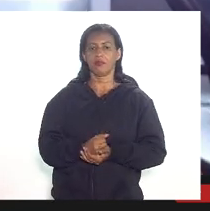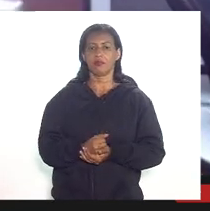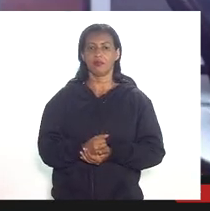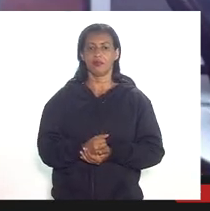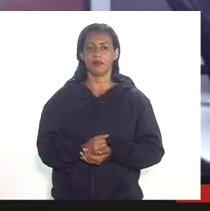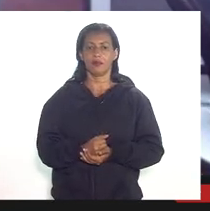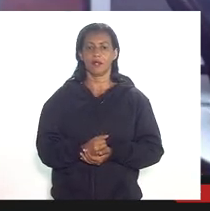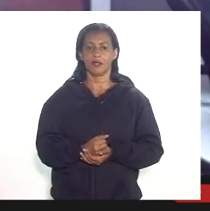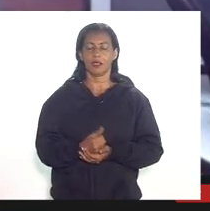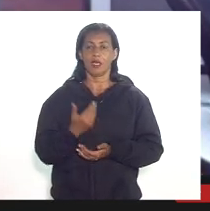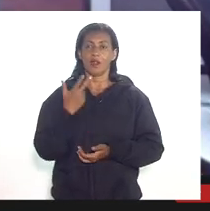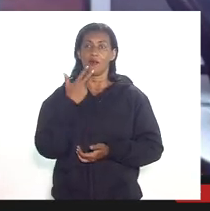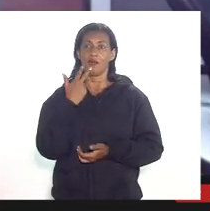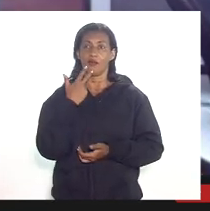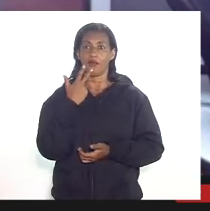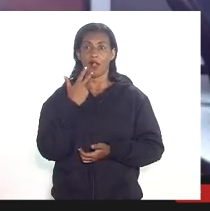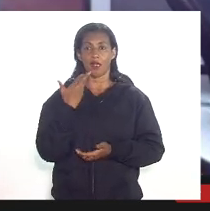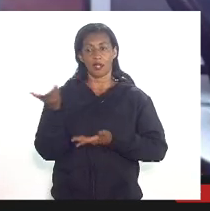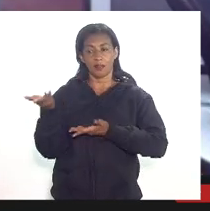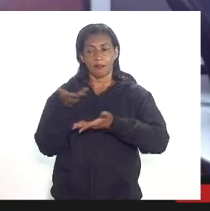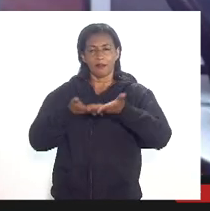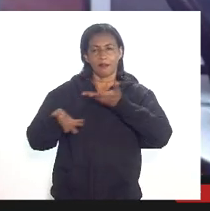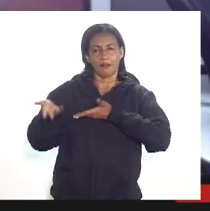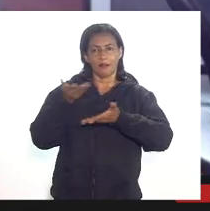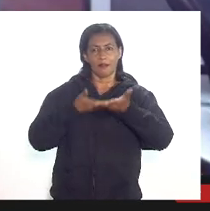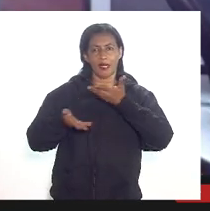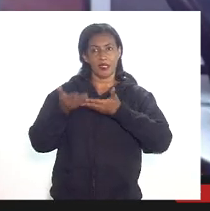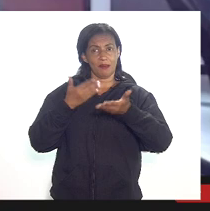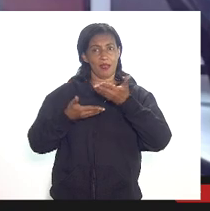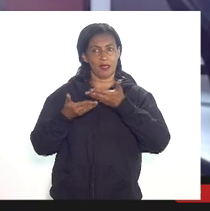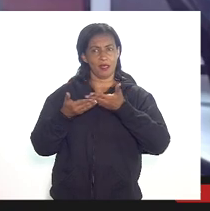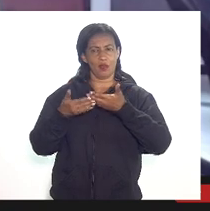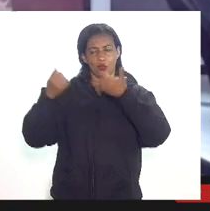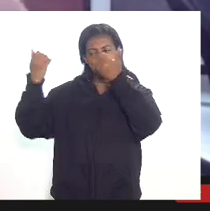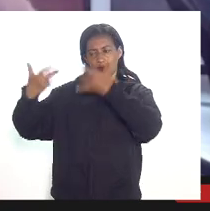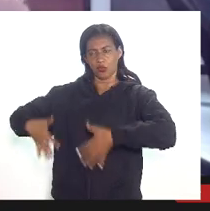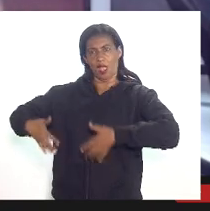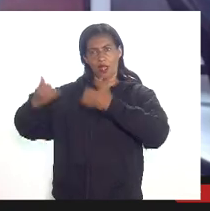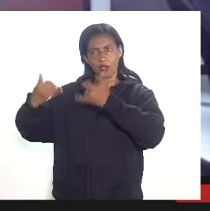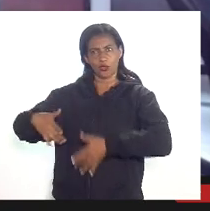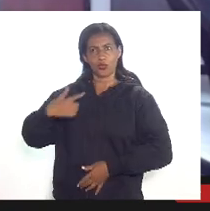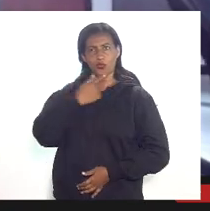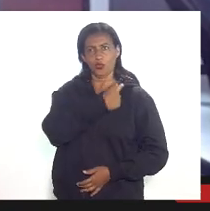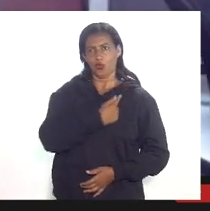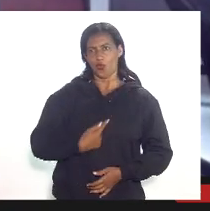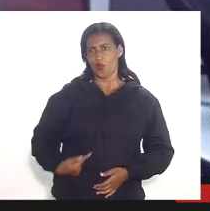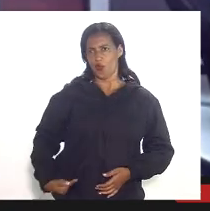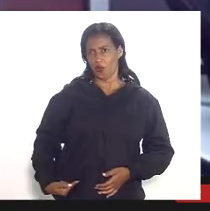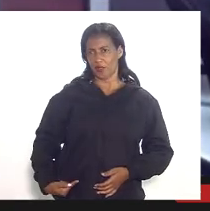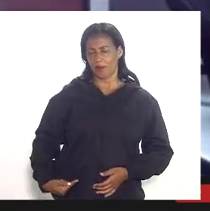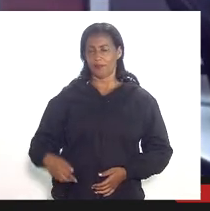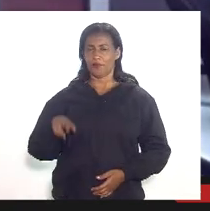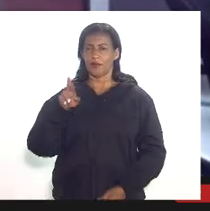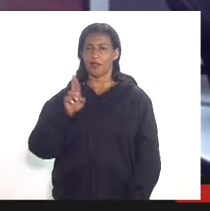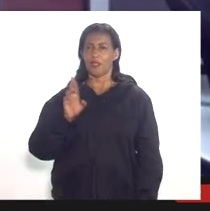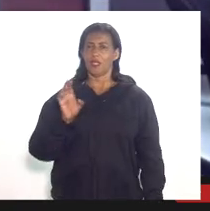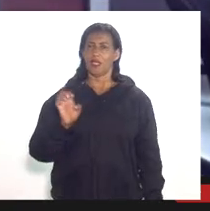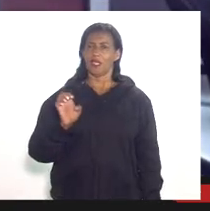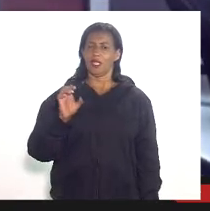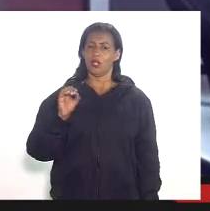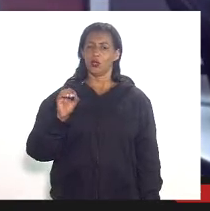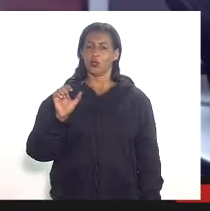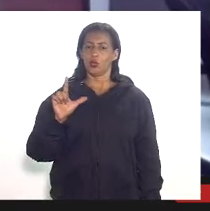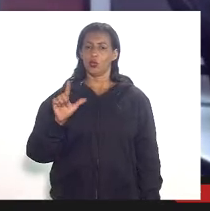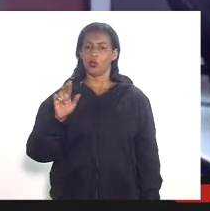especificamente em relação aos gastos com participações governamentais a resolução 12 de 14